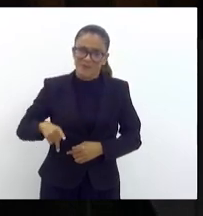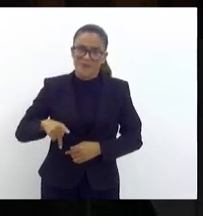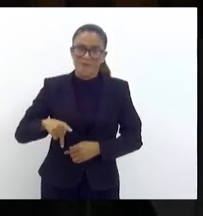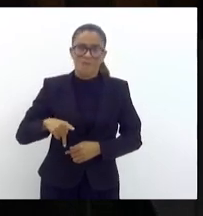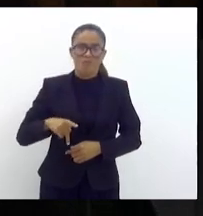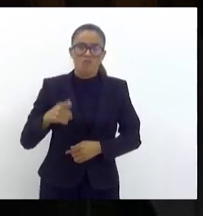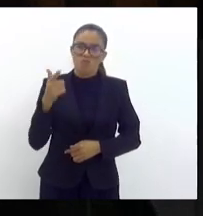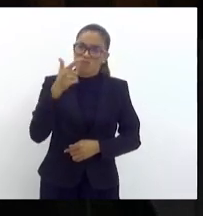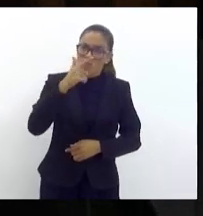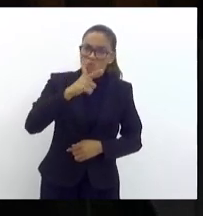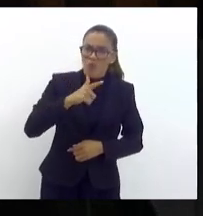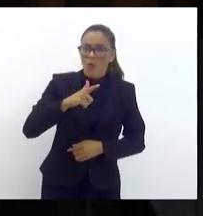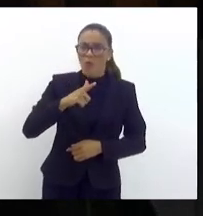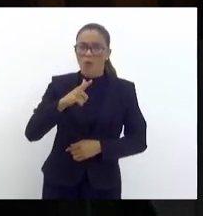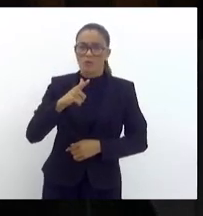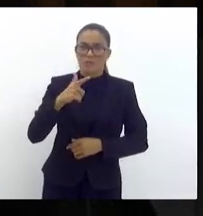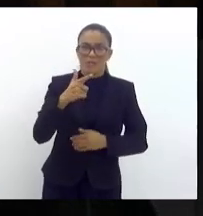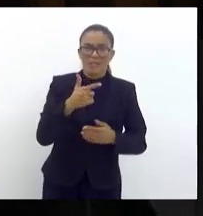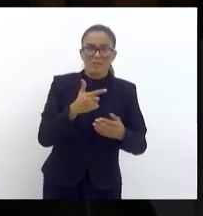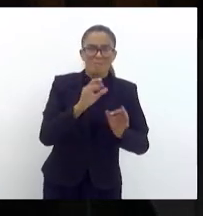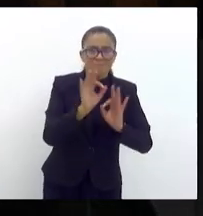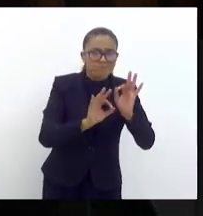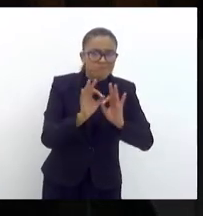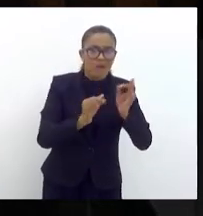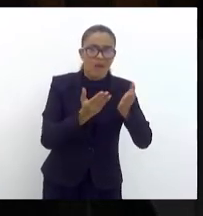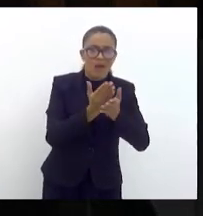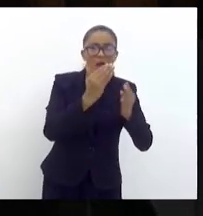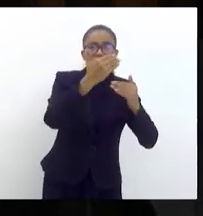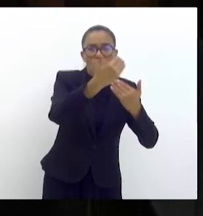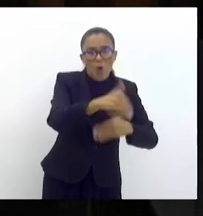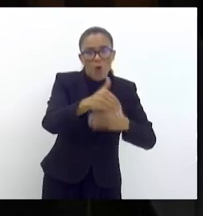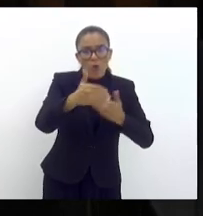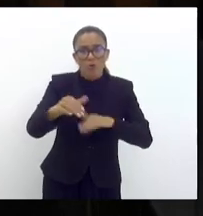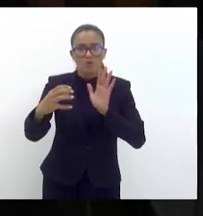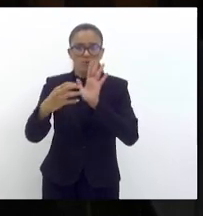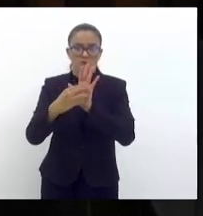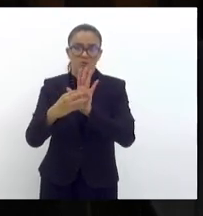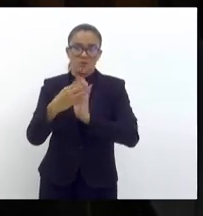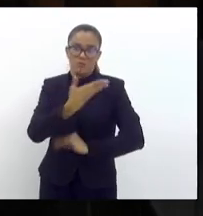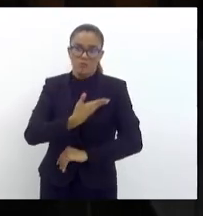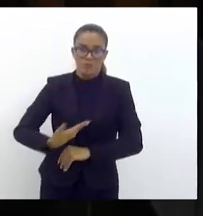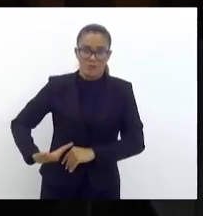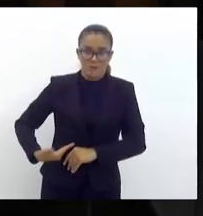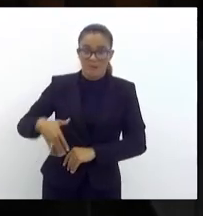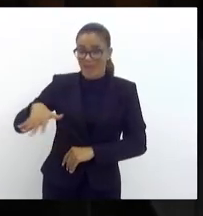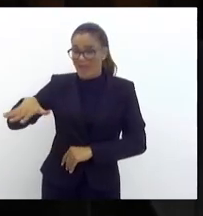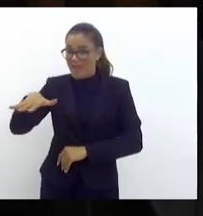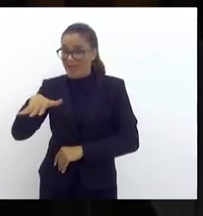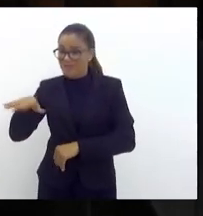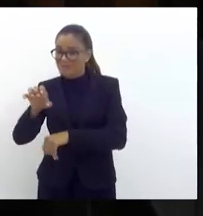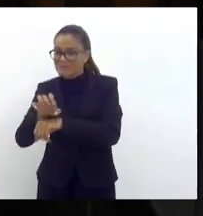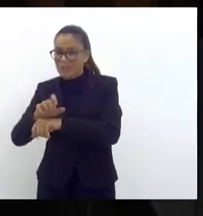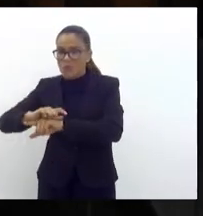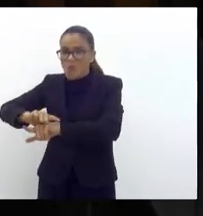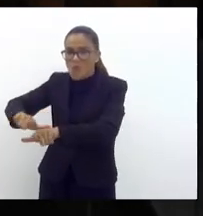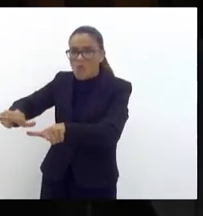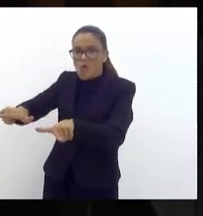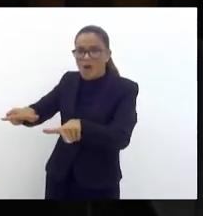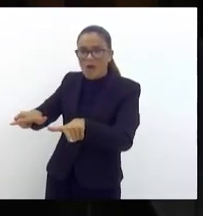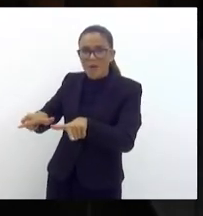em fazer concursos públicos, tem áreas do Estado totalmente esvaziadas,